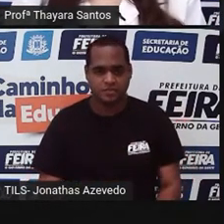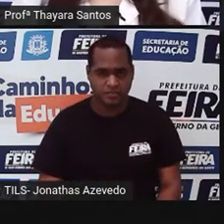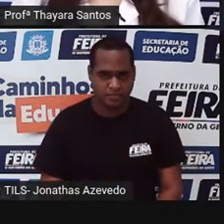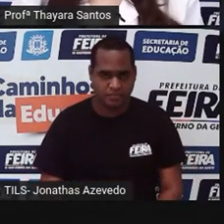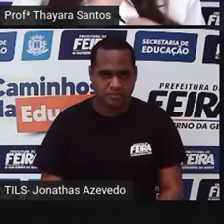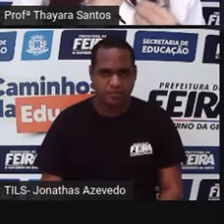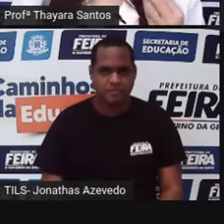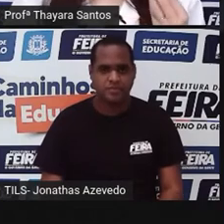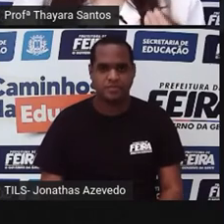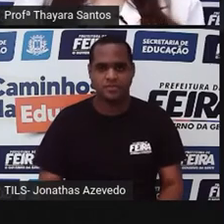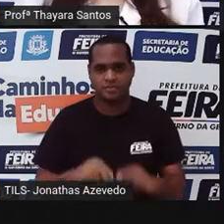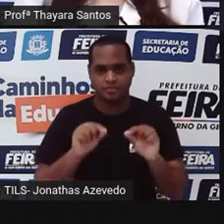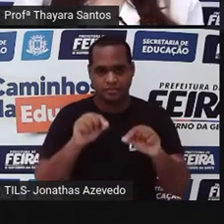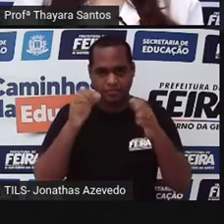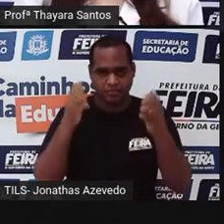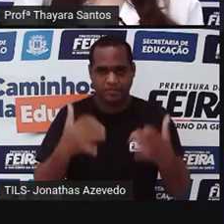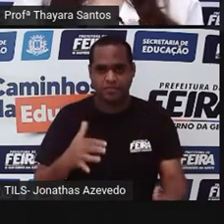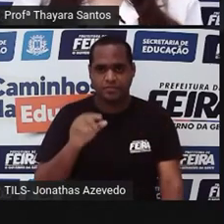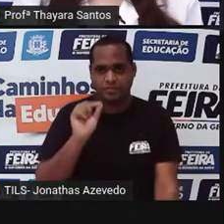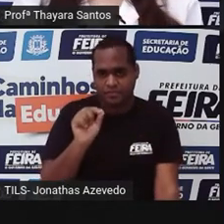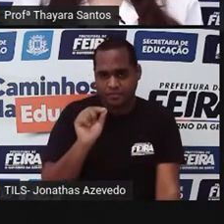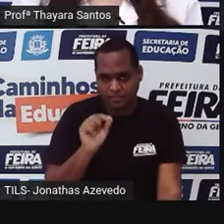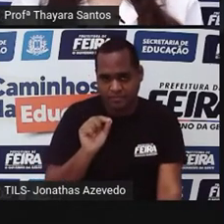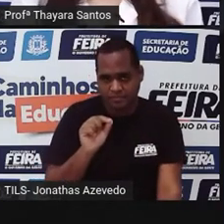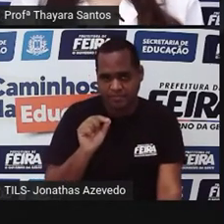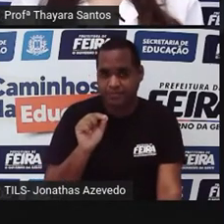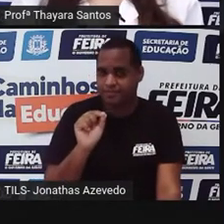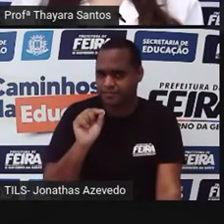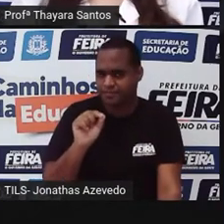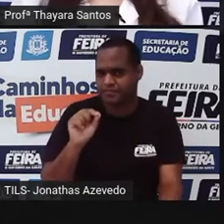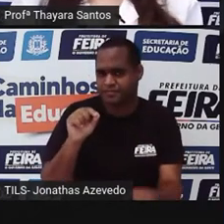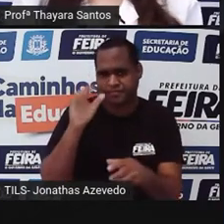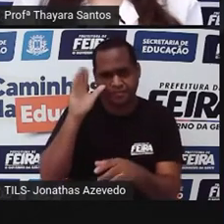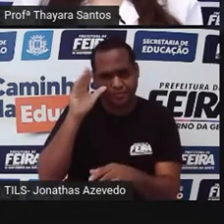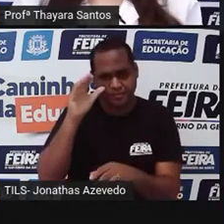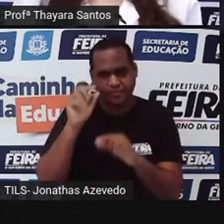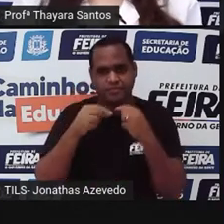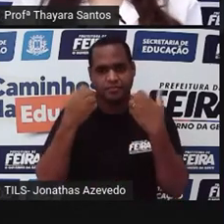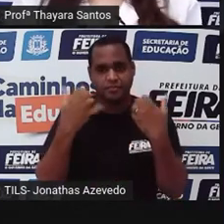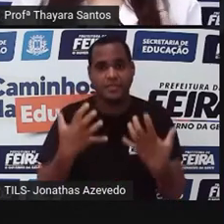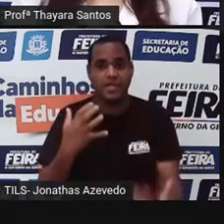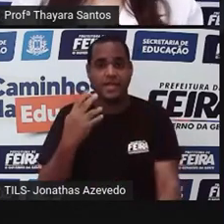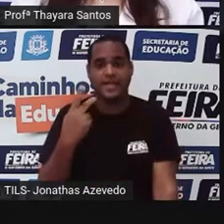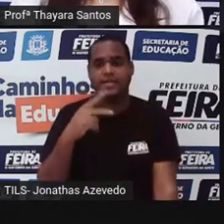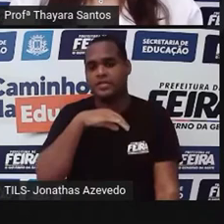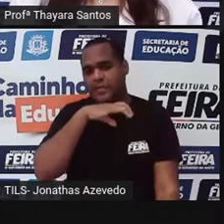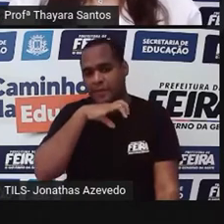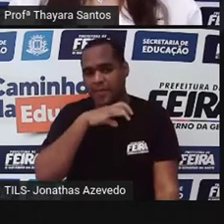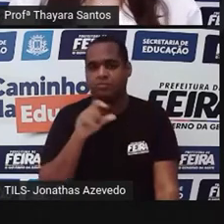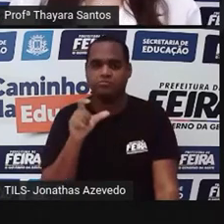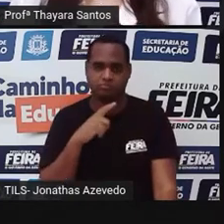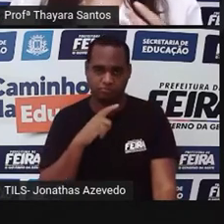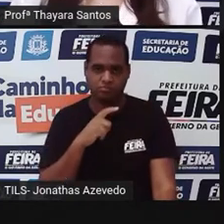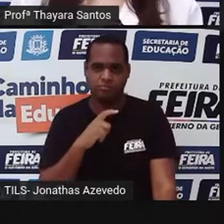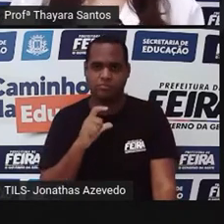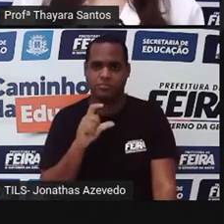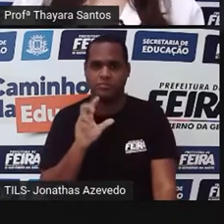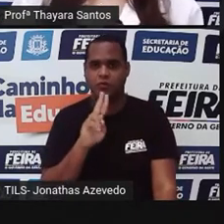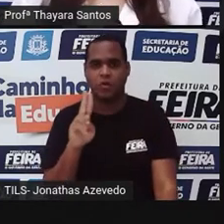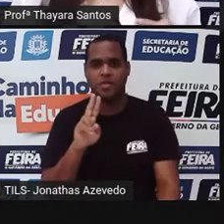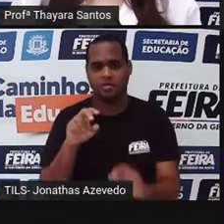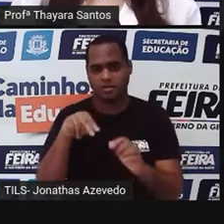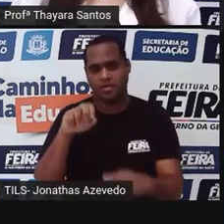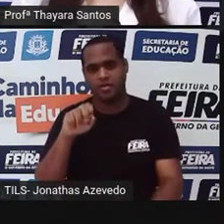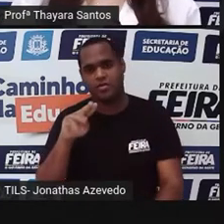E tem uma curiosidade sobre esse grupo. Tem um animal que é um molusco. O nome dele é